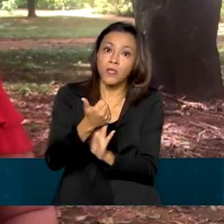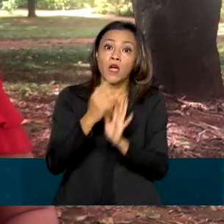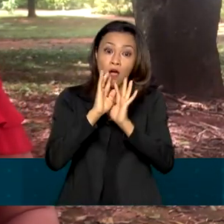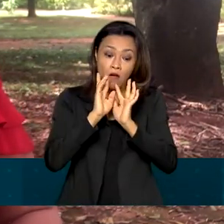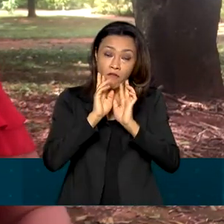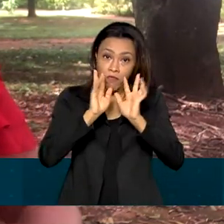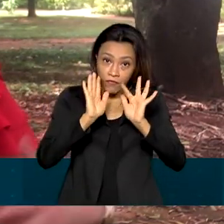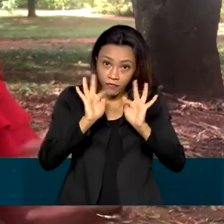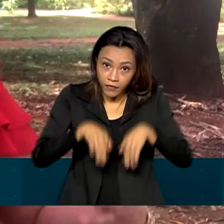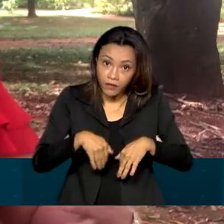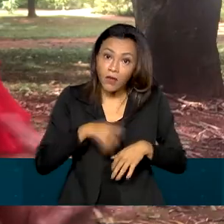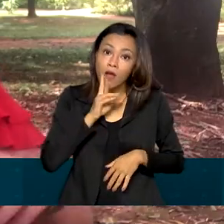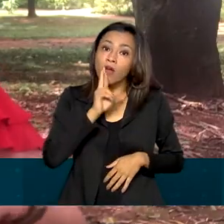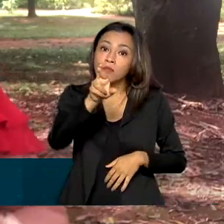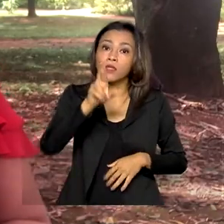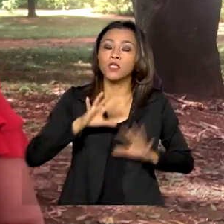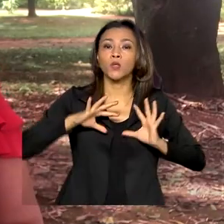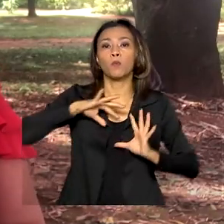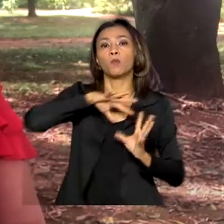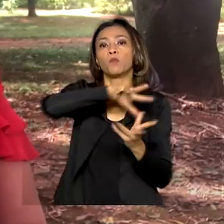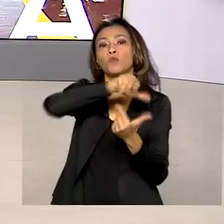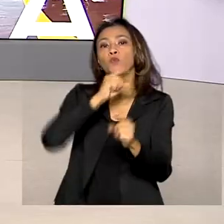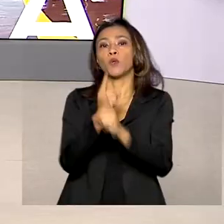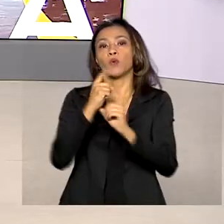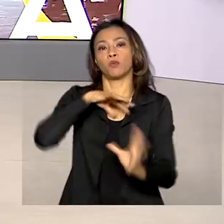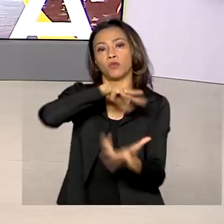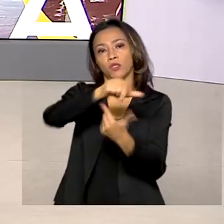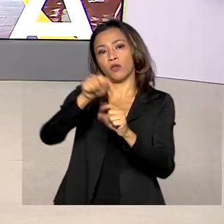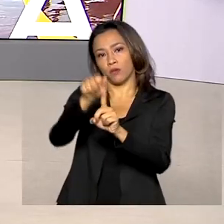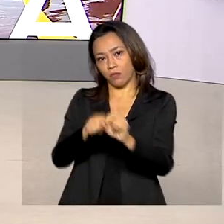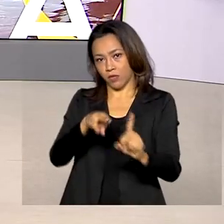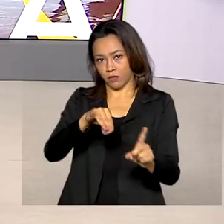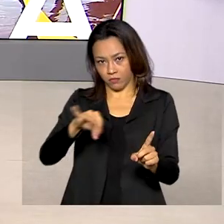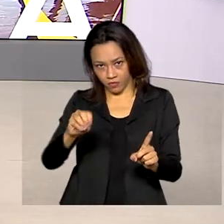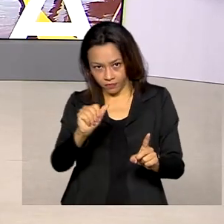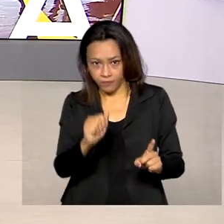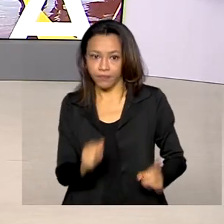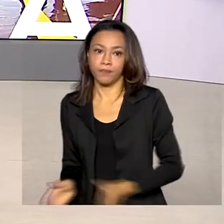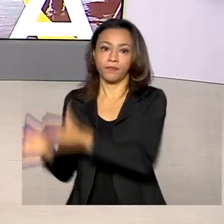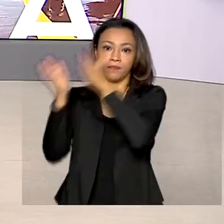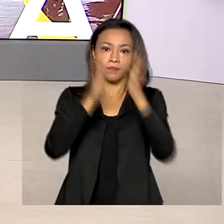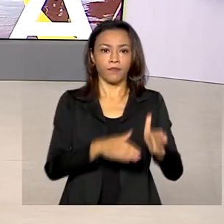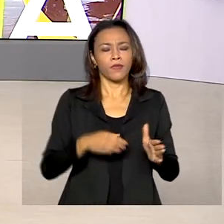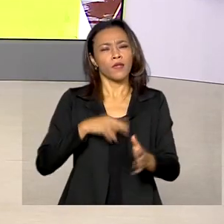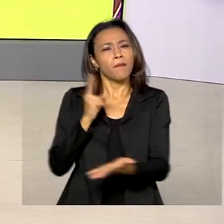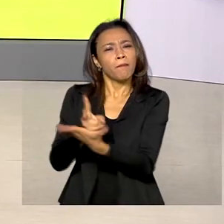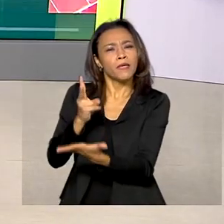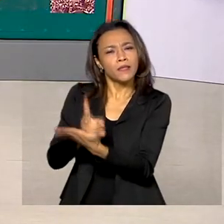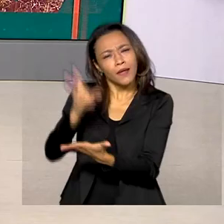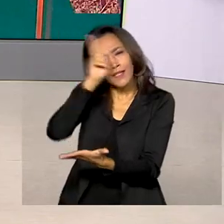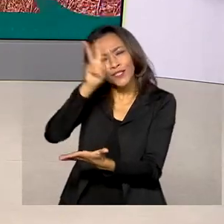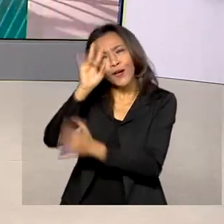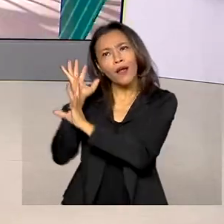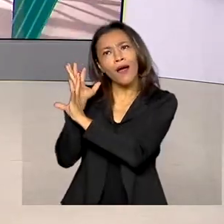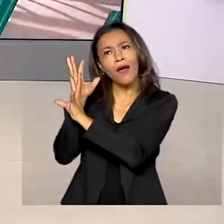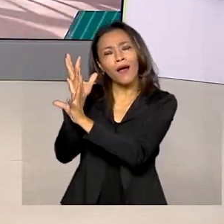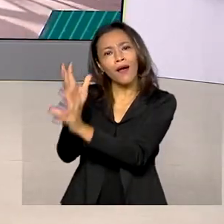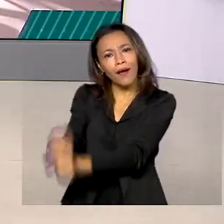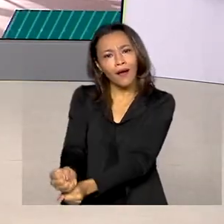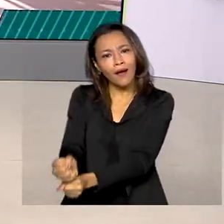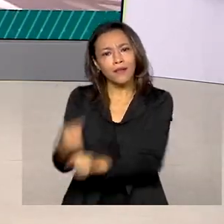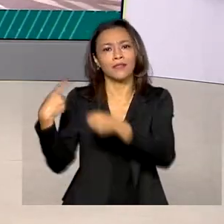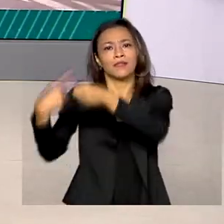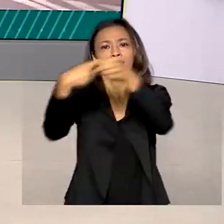divulgado em uma Assembleia Mundial no mês de maio. Preservar a memória e recuperar a história das cidades